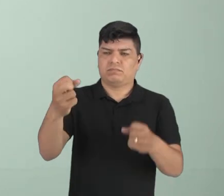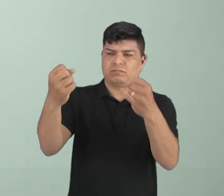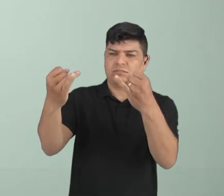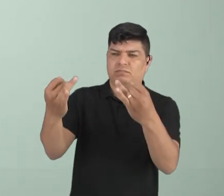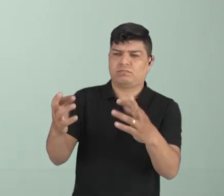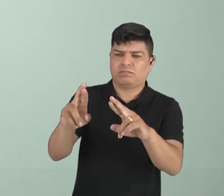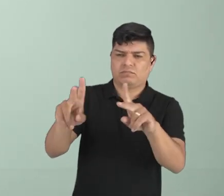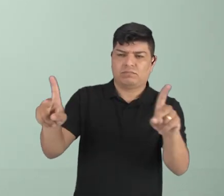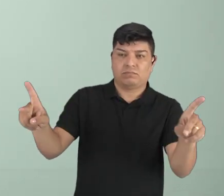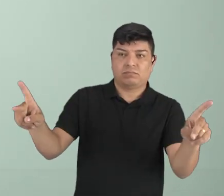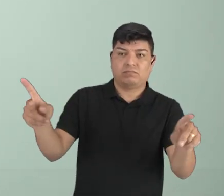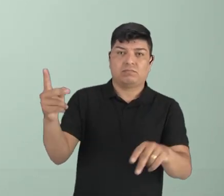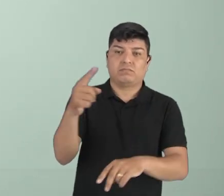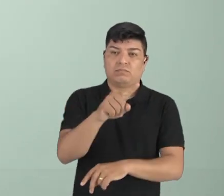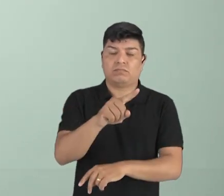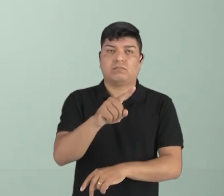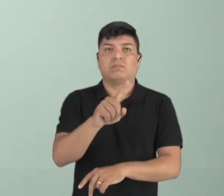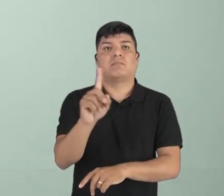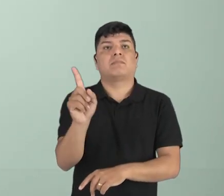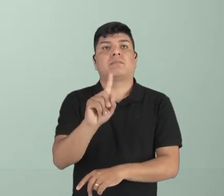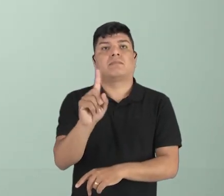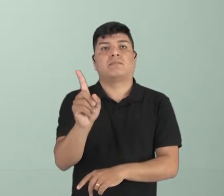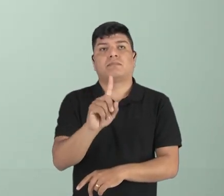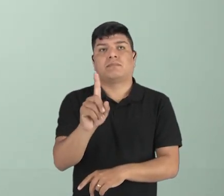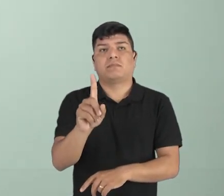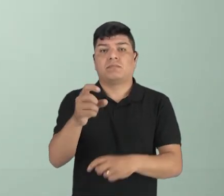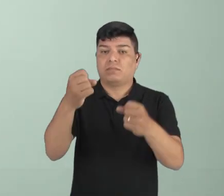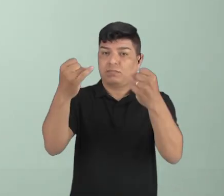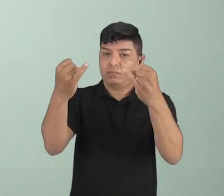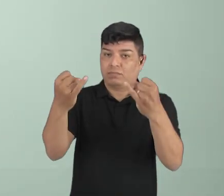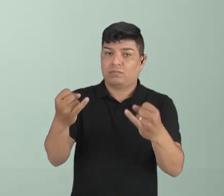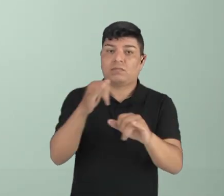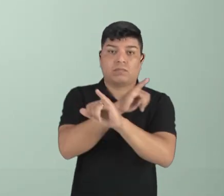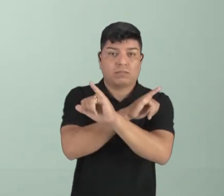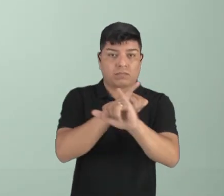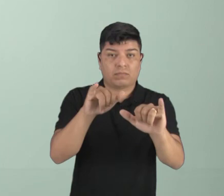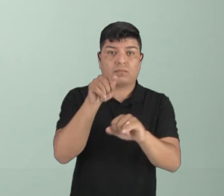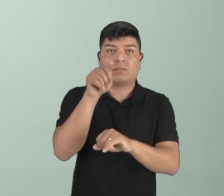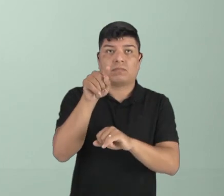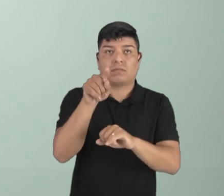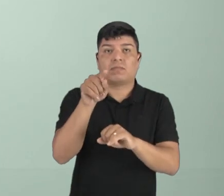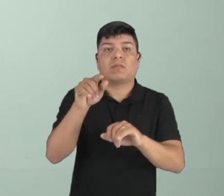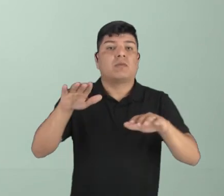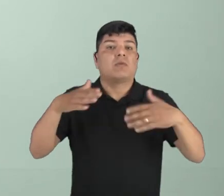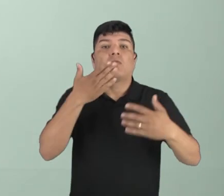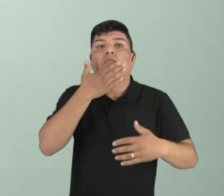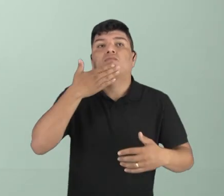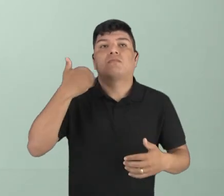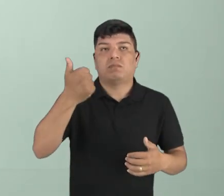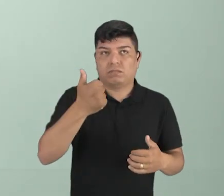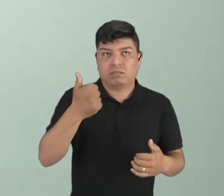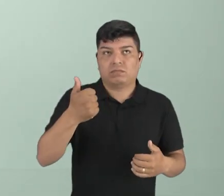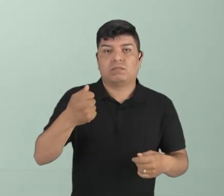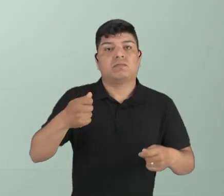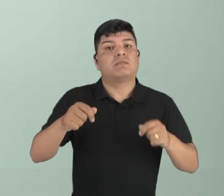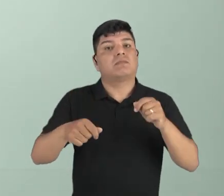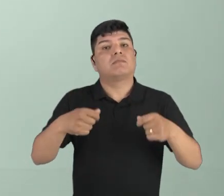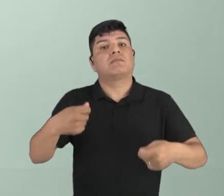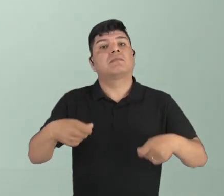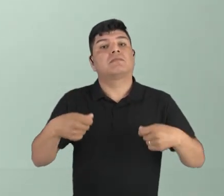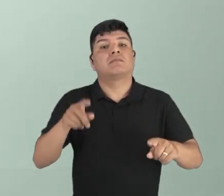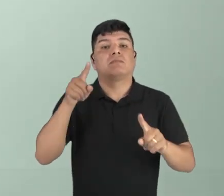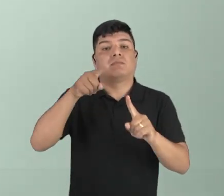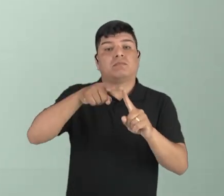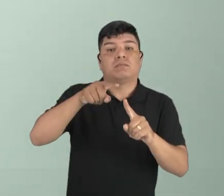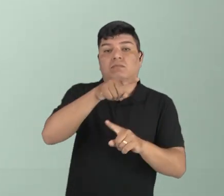diferenciar o Pilates e o Yoga. Ele está querendo te falar o seguinte. Pilates ou Yoga, qual é o melhor? Vai depender de qual objetivo